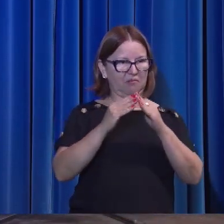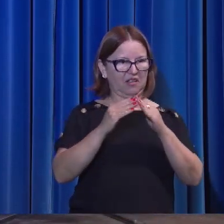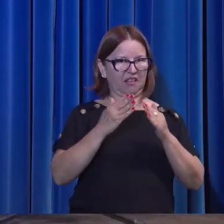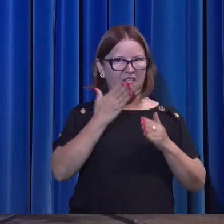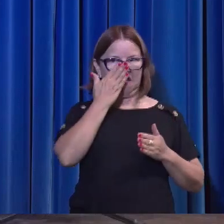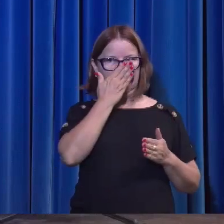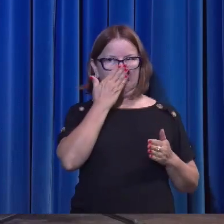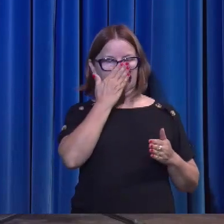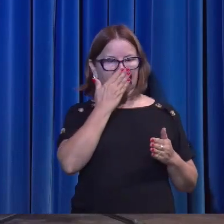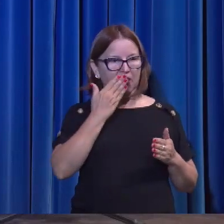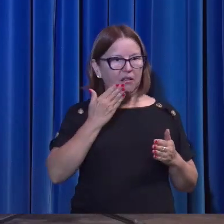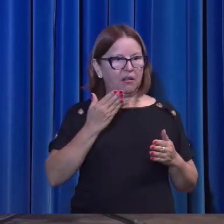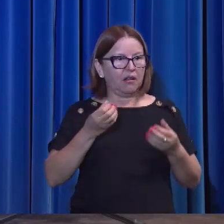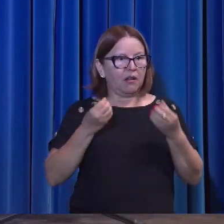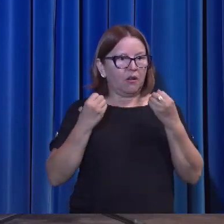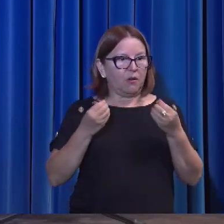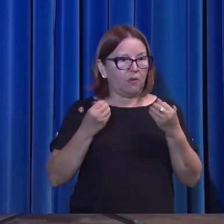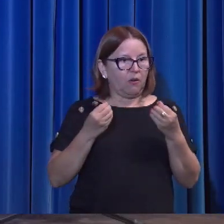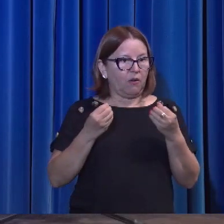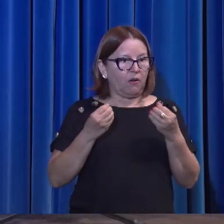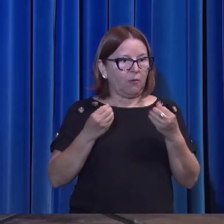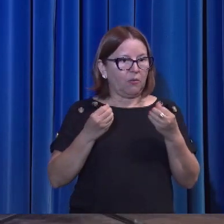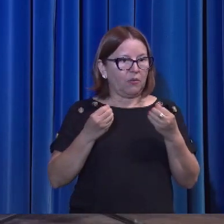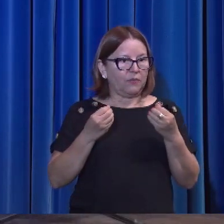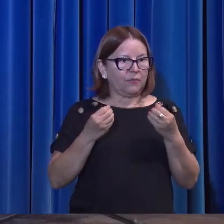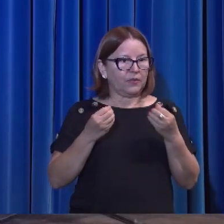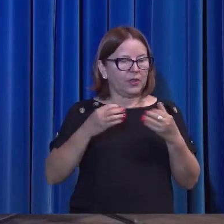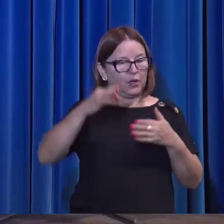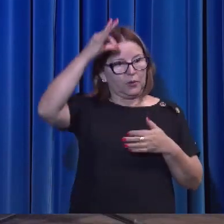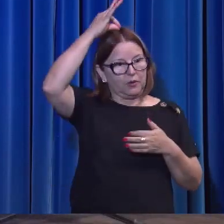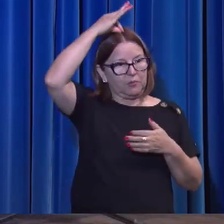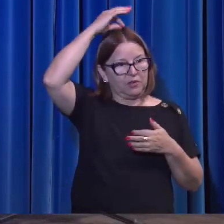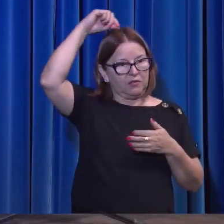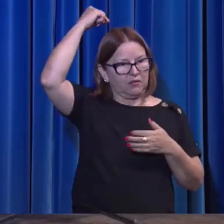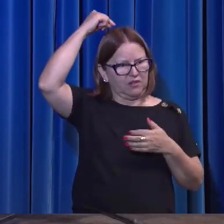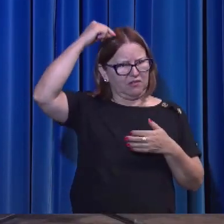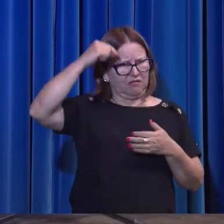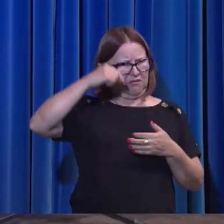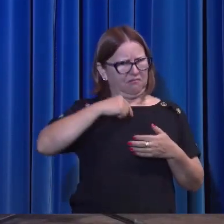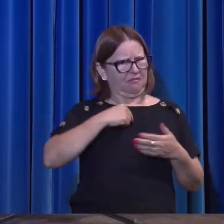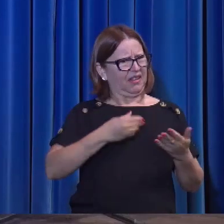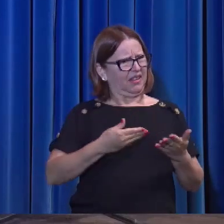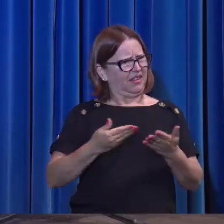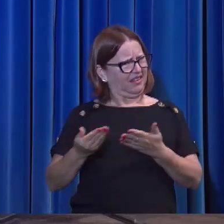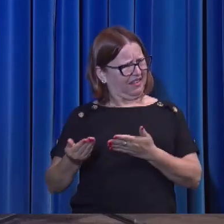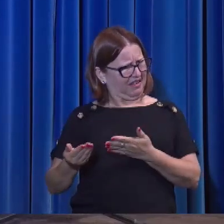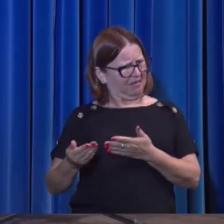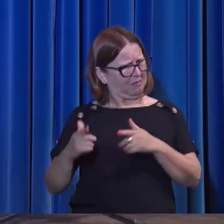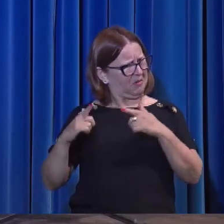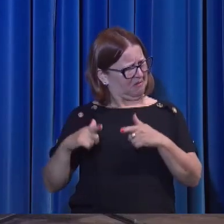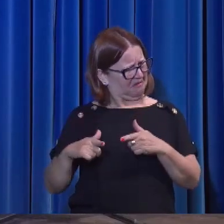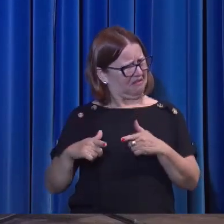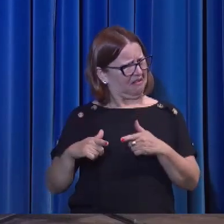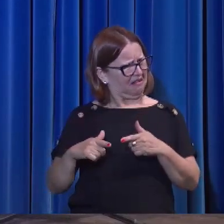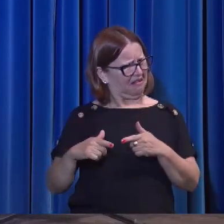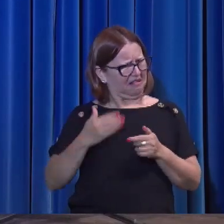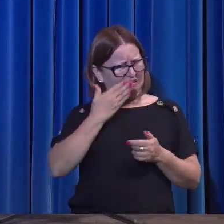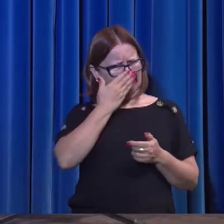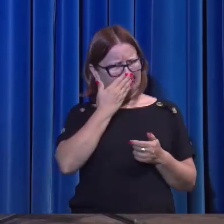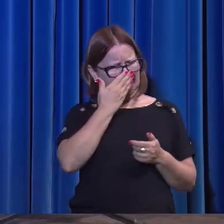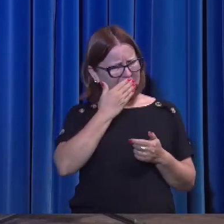Como é que o Espírito Santo vai me levar para o prostíbulo? Como é que ele vai me levar